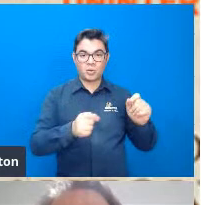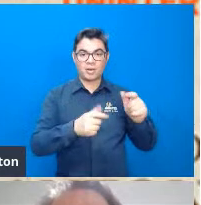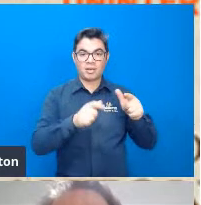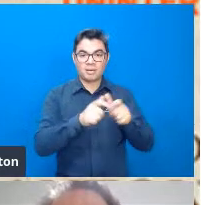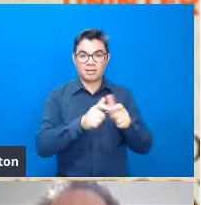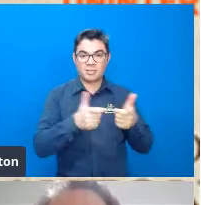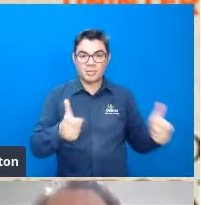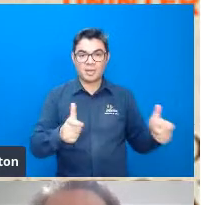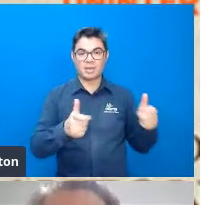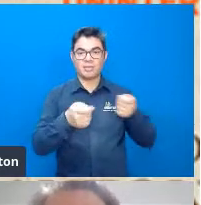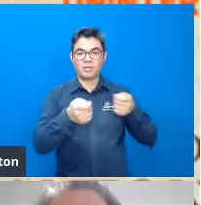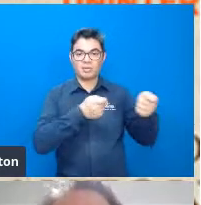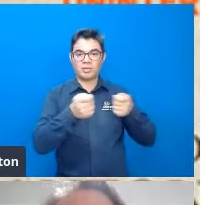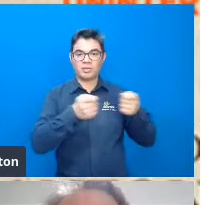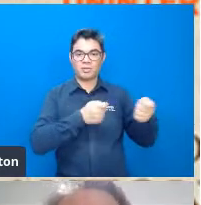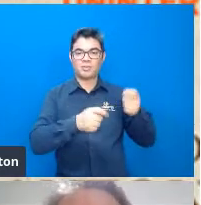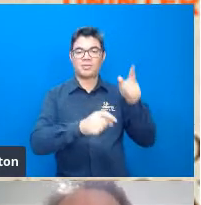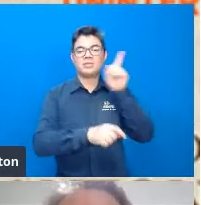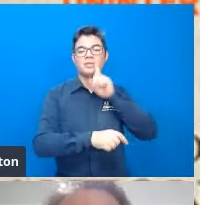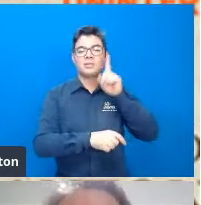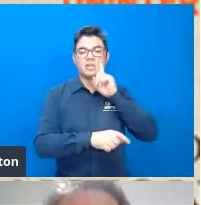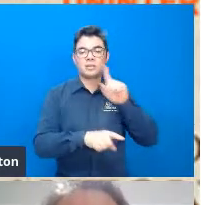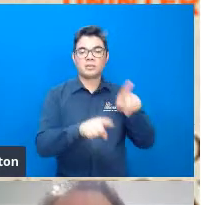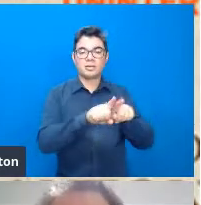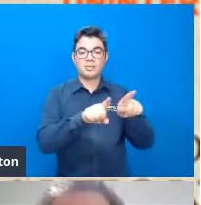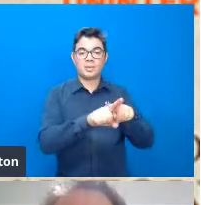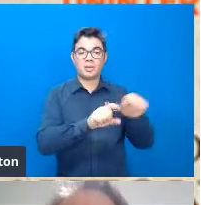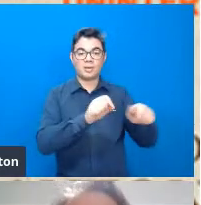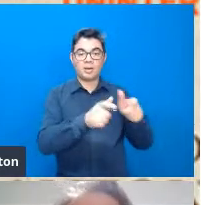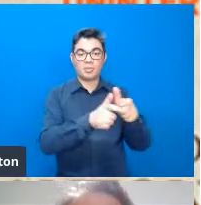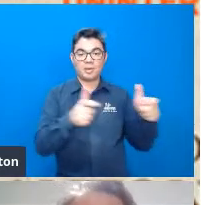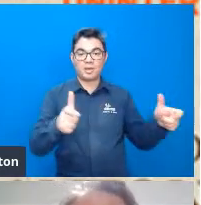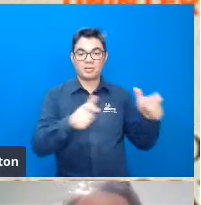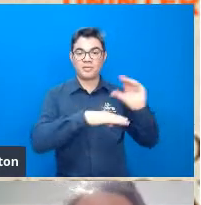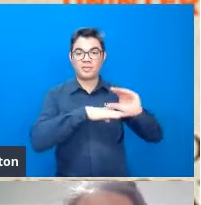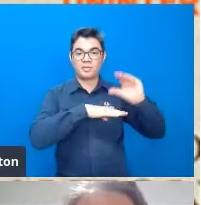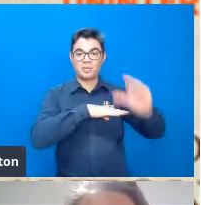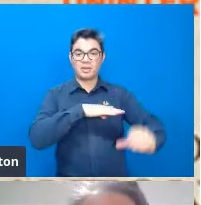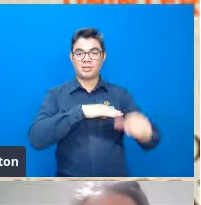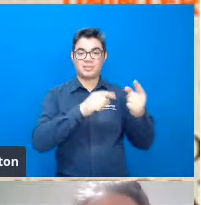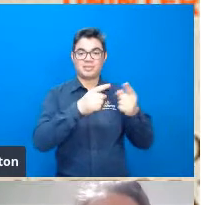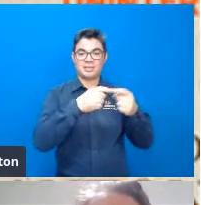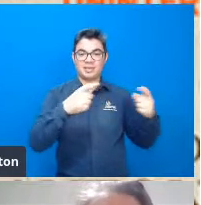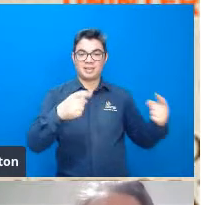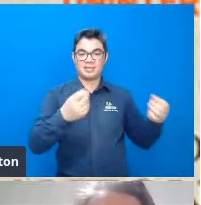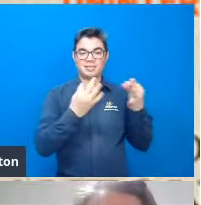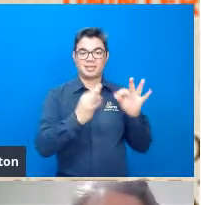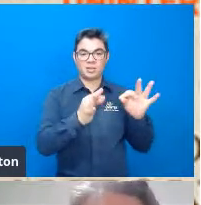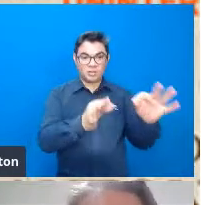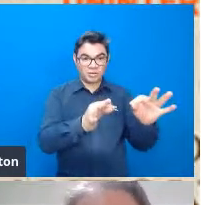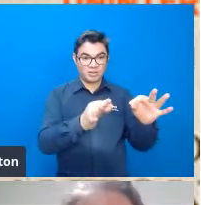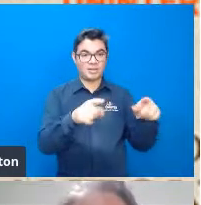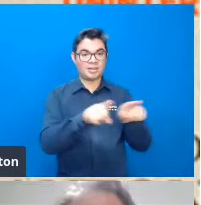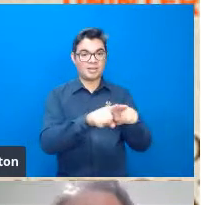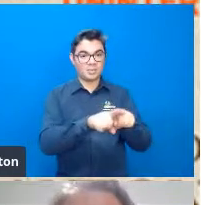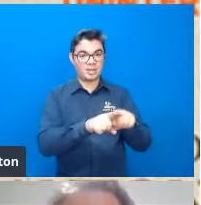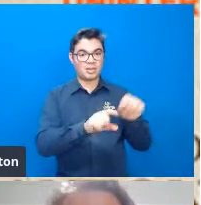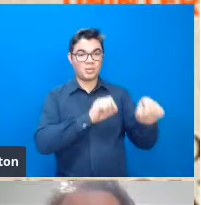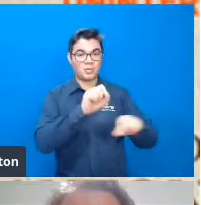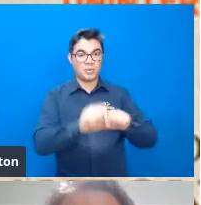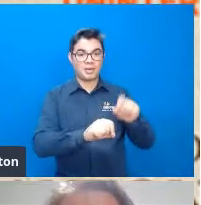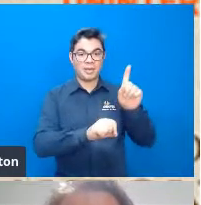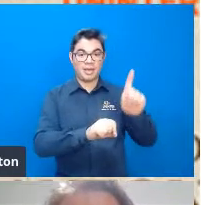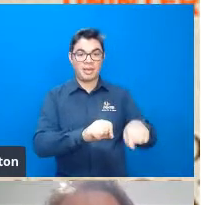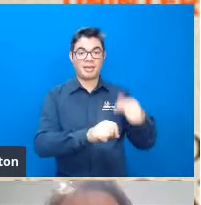exponencial dos Estados Unidos, também levou ao aumento dos investimentos dos Estados Unidos em ciência e tecnologia, e